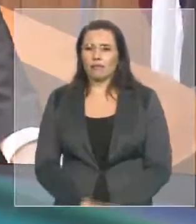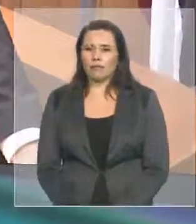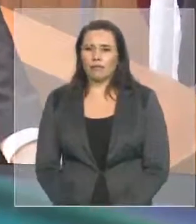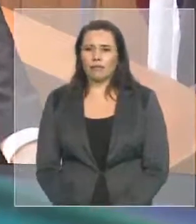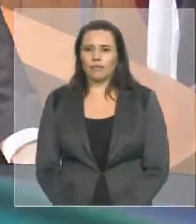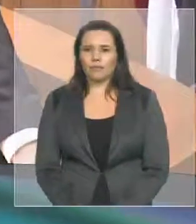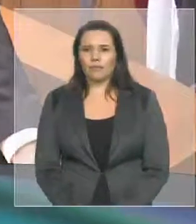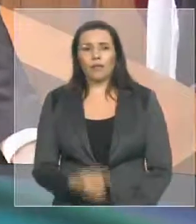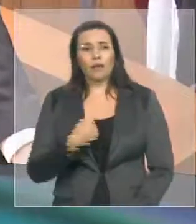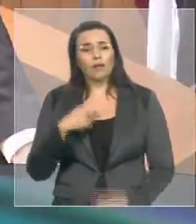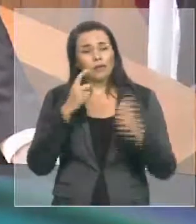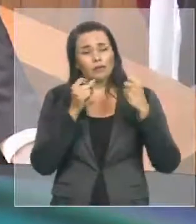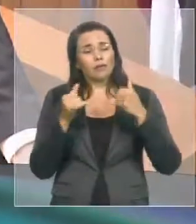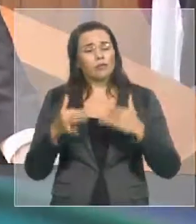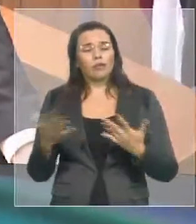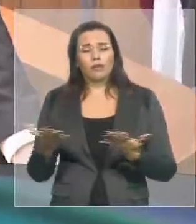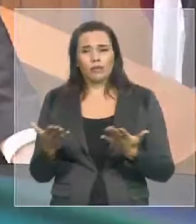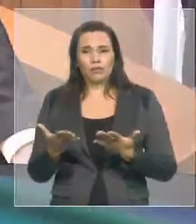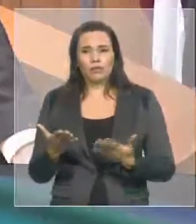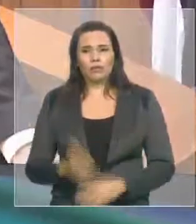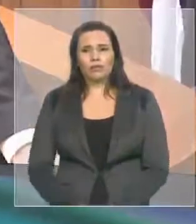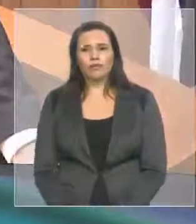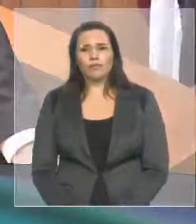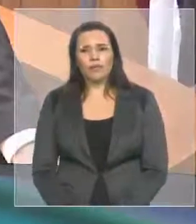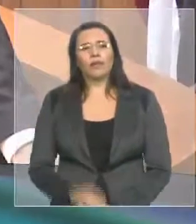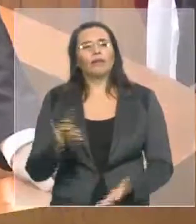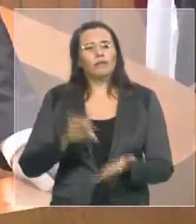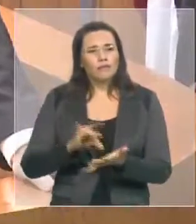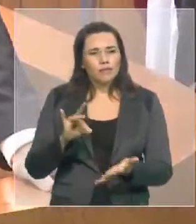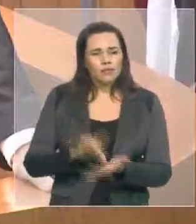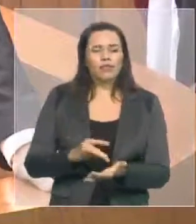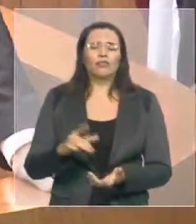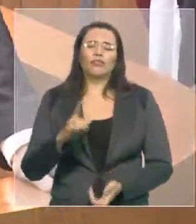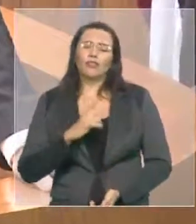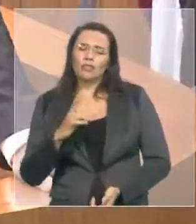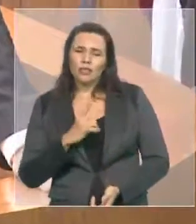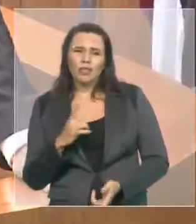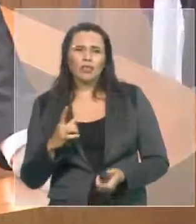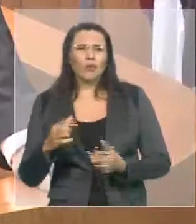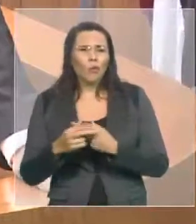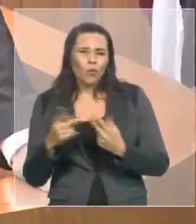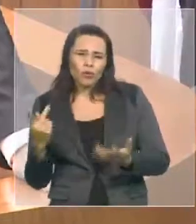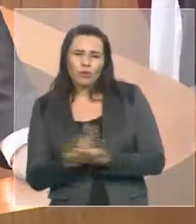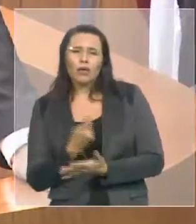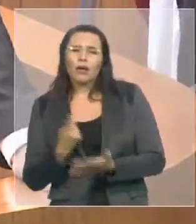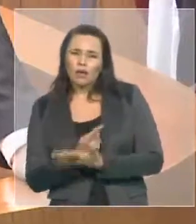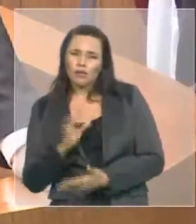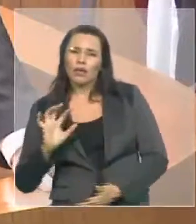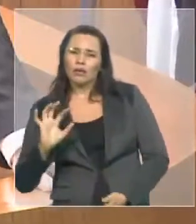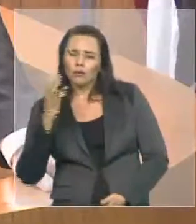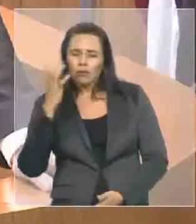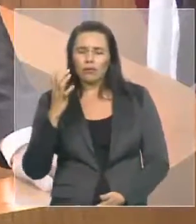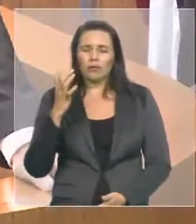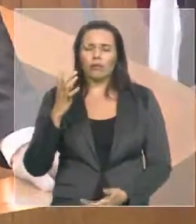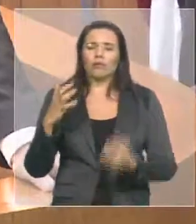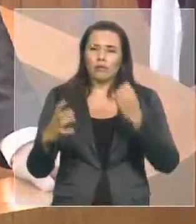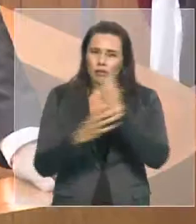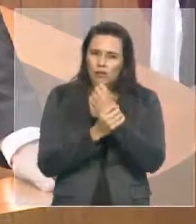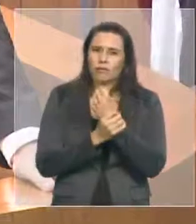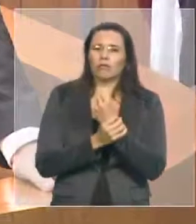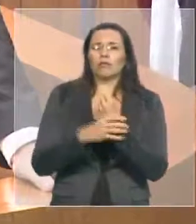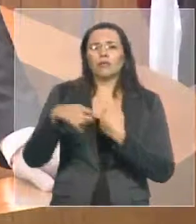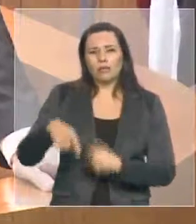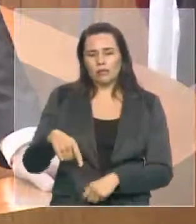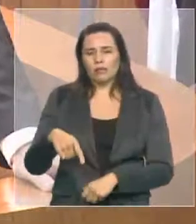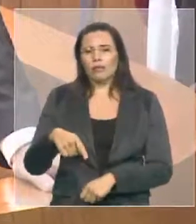Deficiências, óbvio, que ainda existem na segurança, mas é inegável, isso aí são os números que mostram, deputado